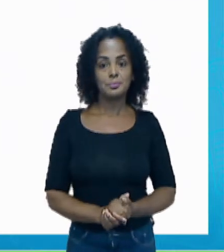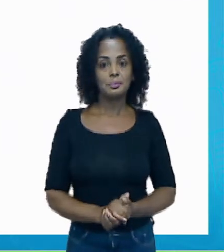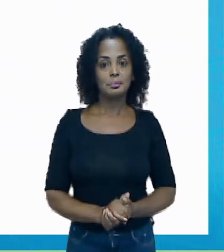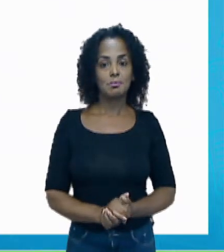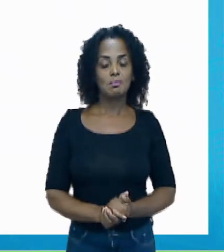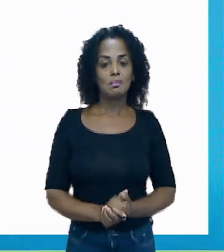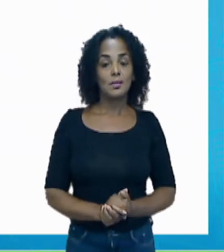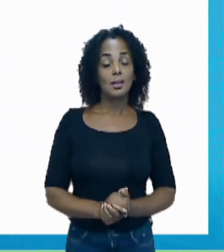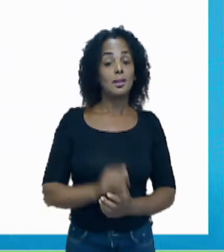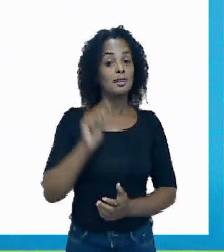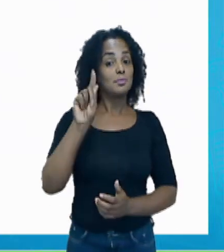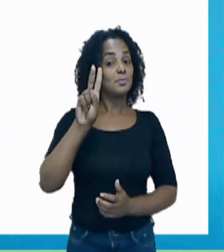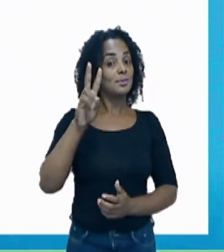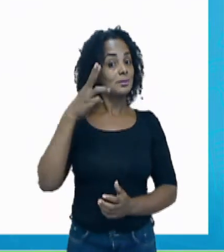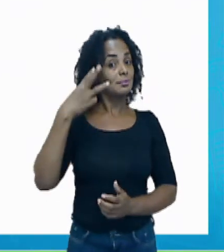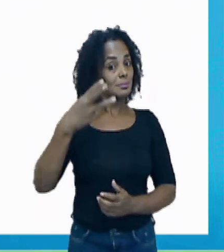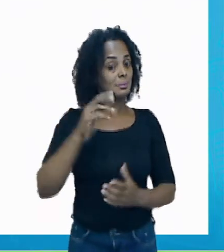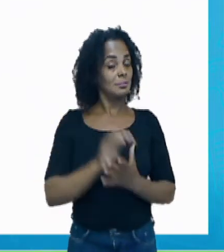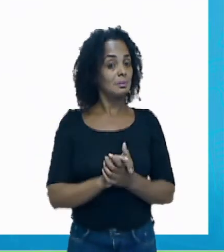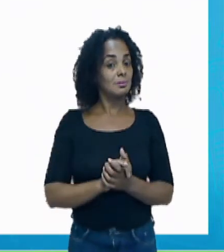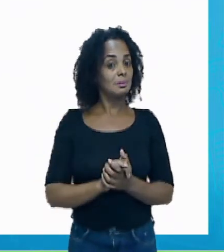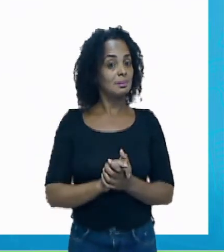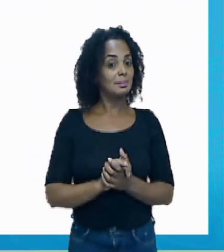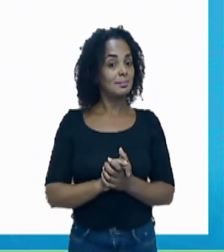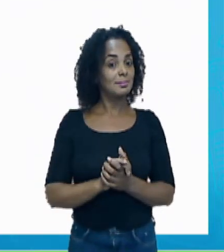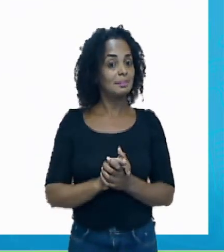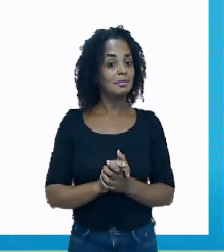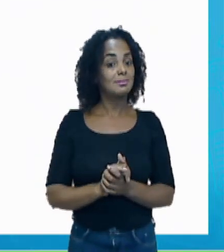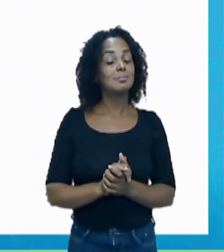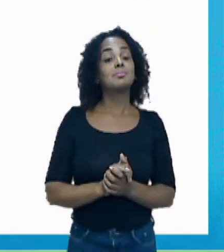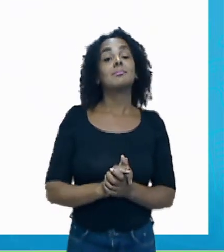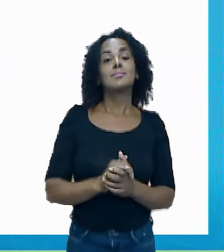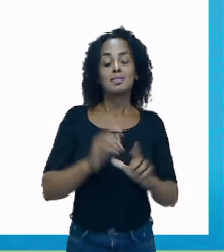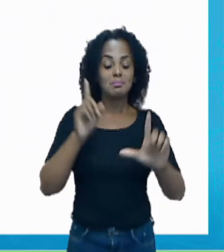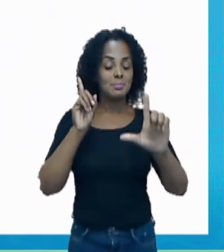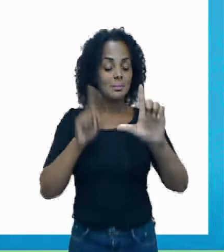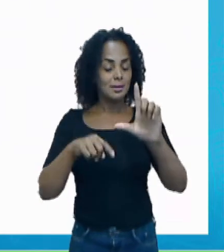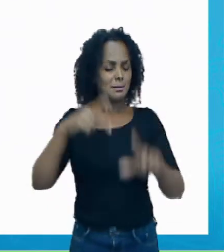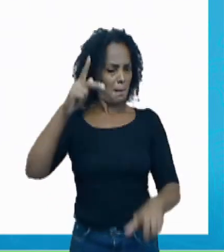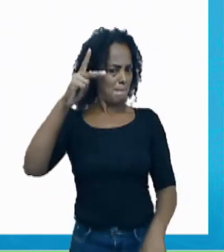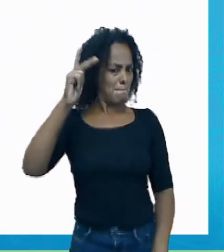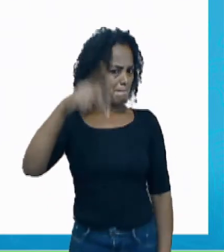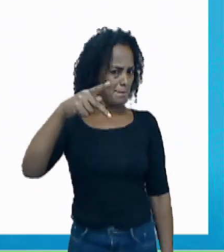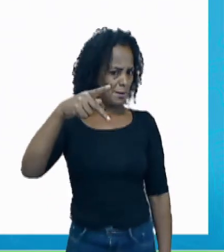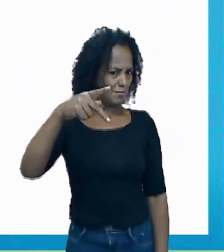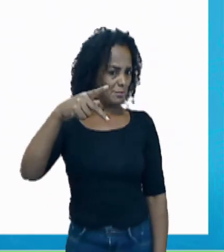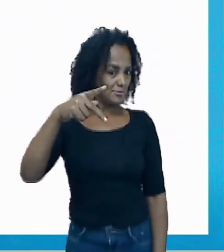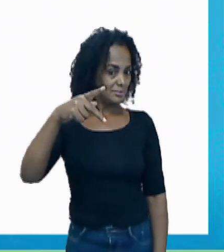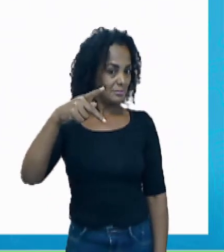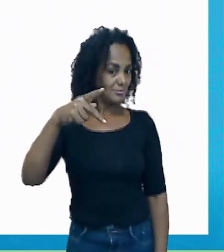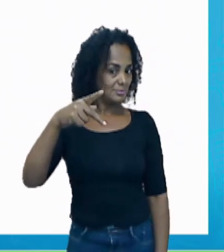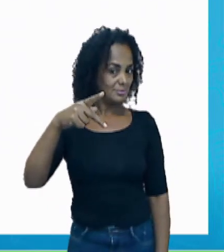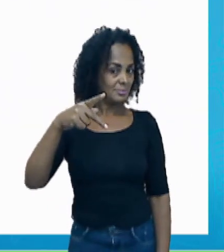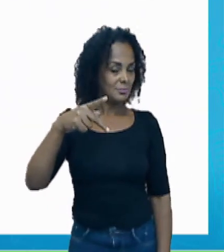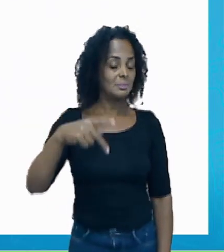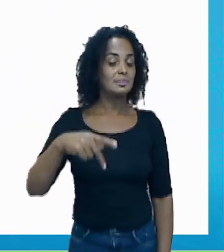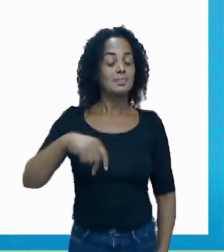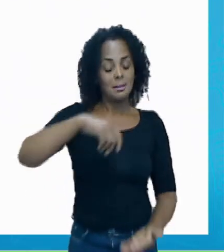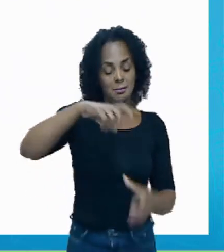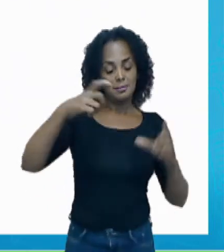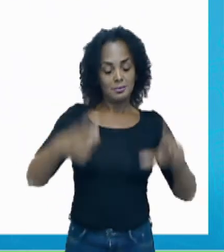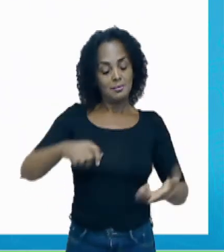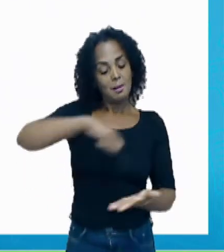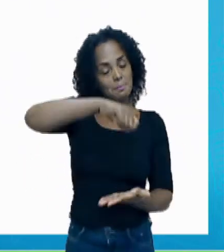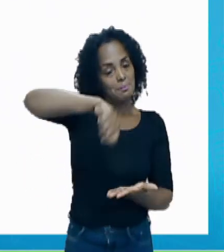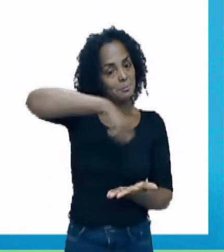Um, dois, três. Valendo! Com a letra P. Panela.